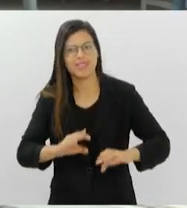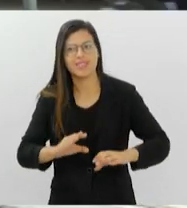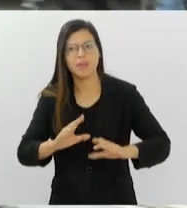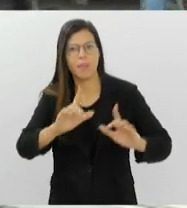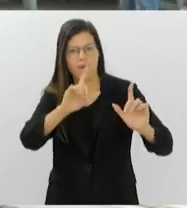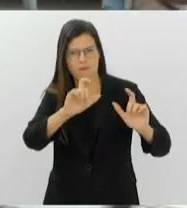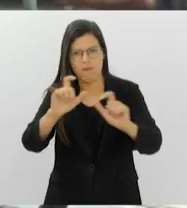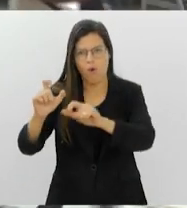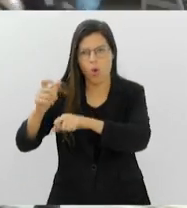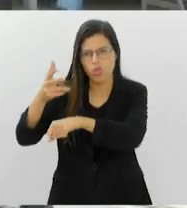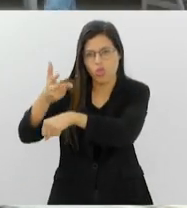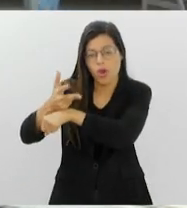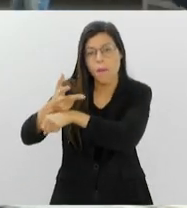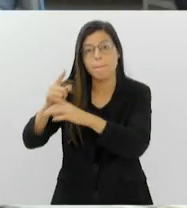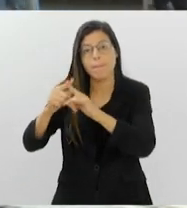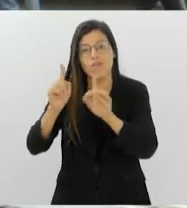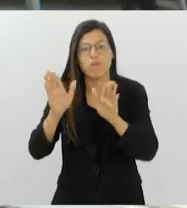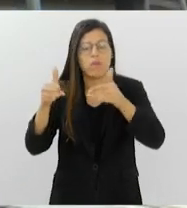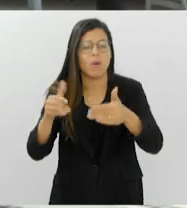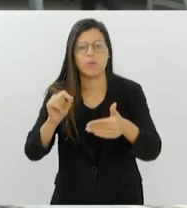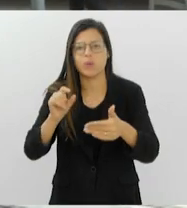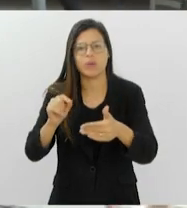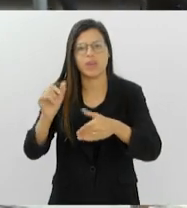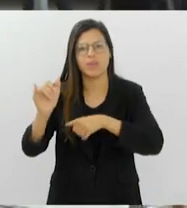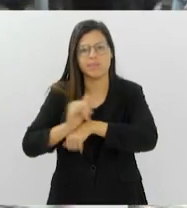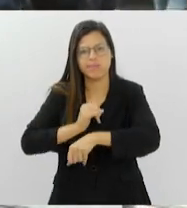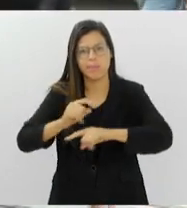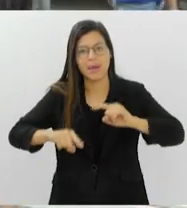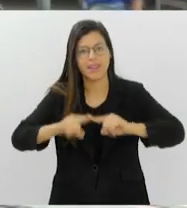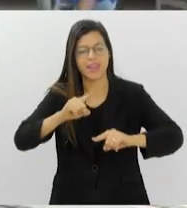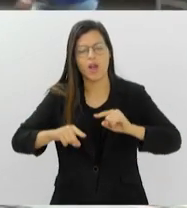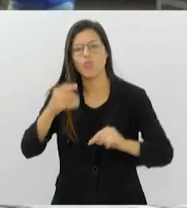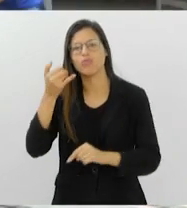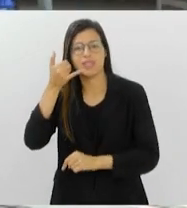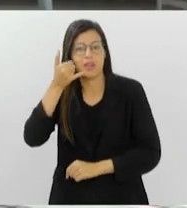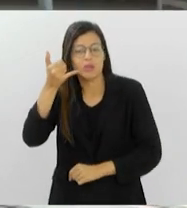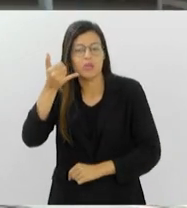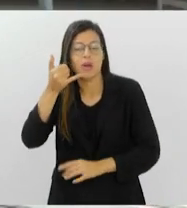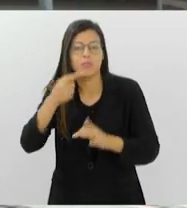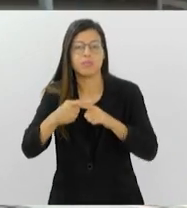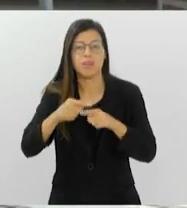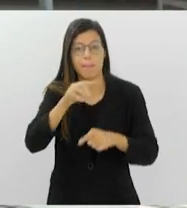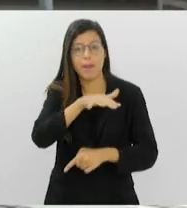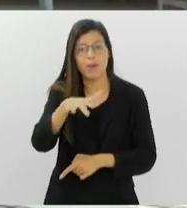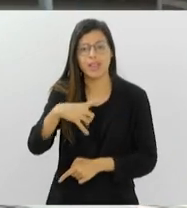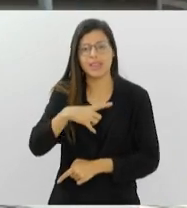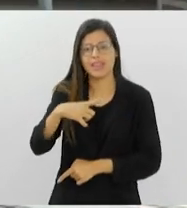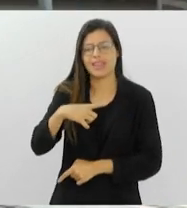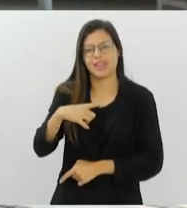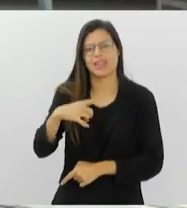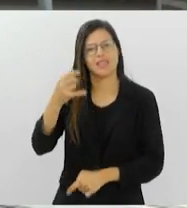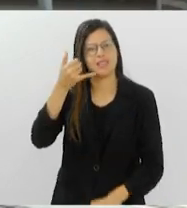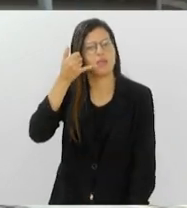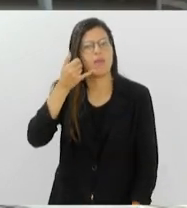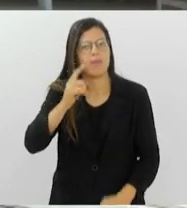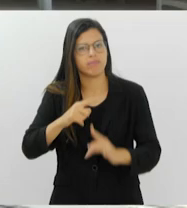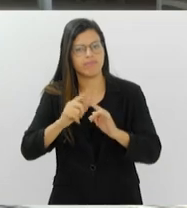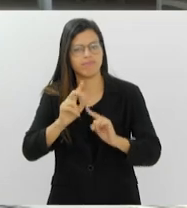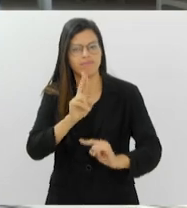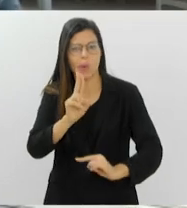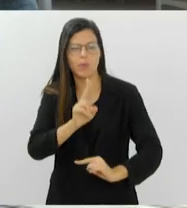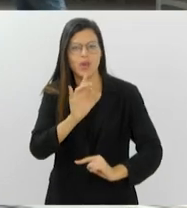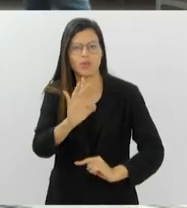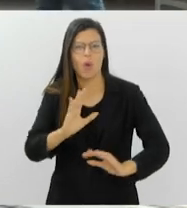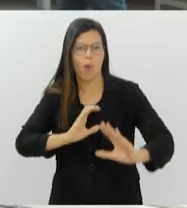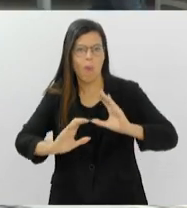a gente foca muito no aparelho celular, né, a grande maioria tem o aparelho celular, mas usa só pra se comunicar, só, né, pelos aplicativos